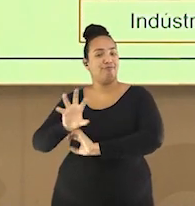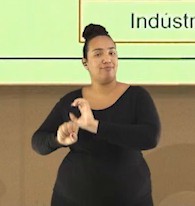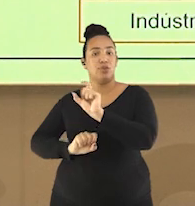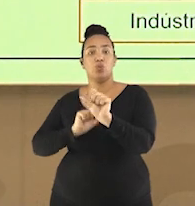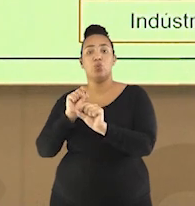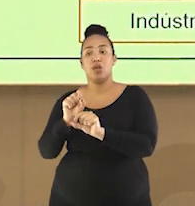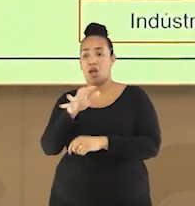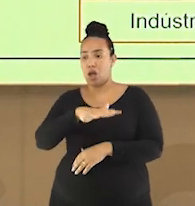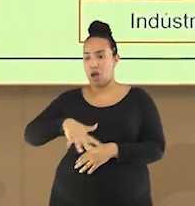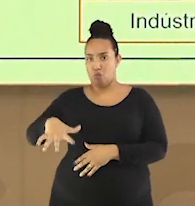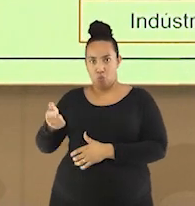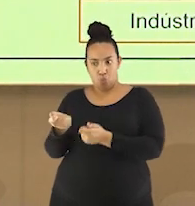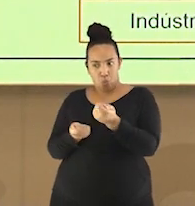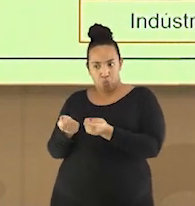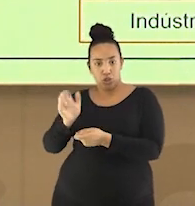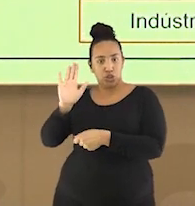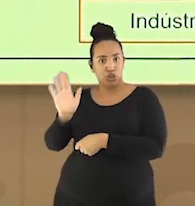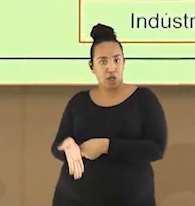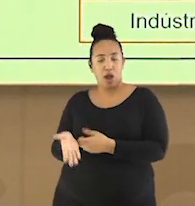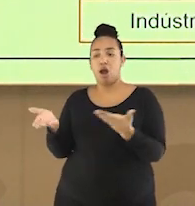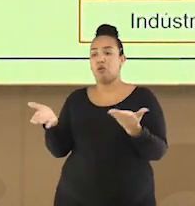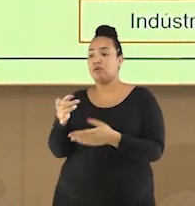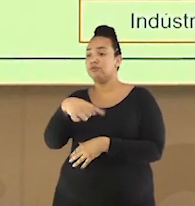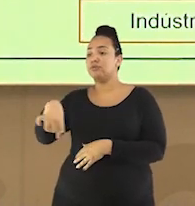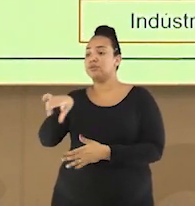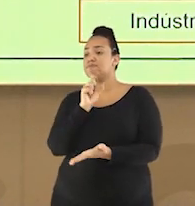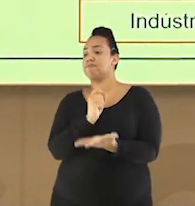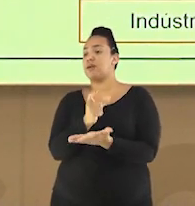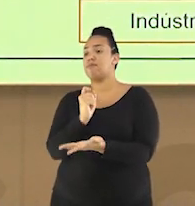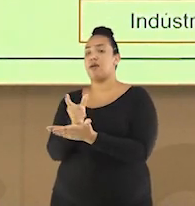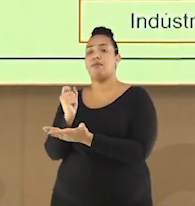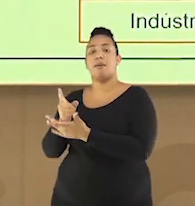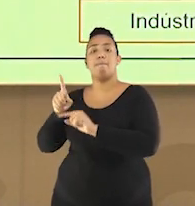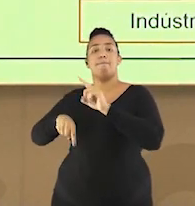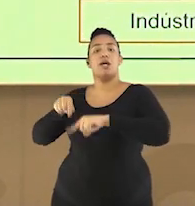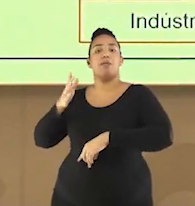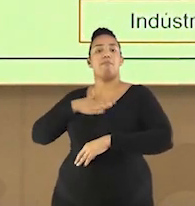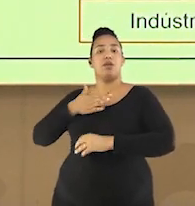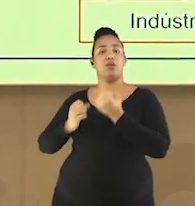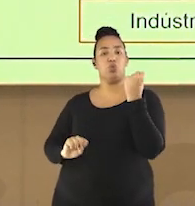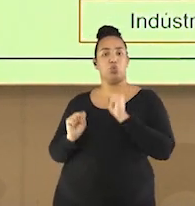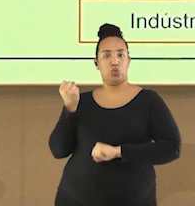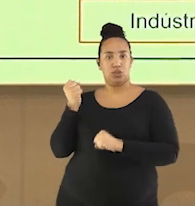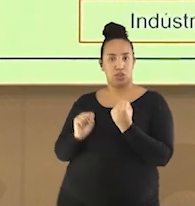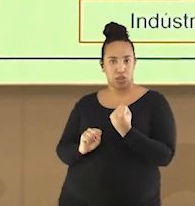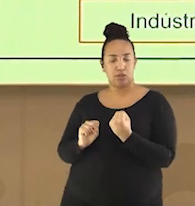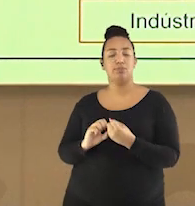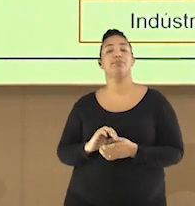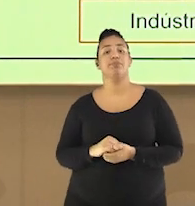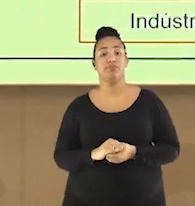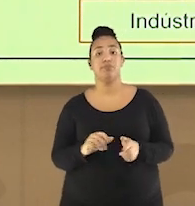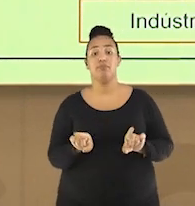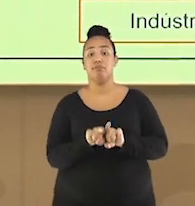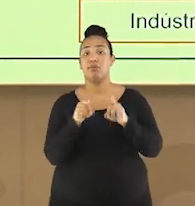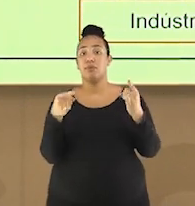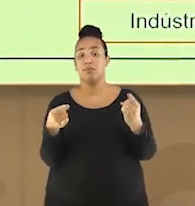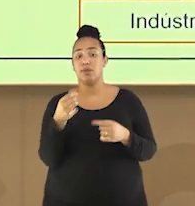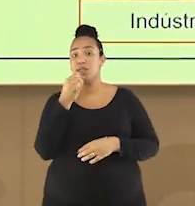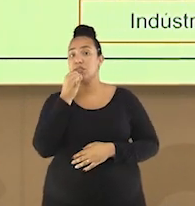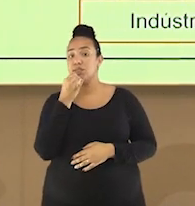das áreas dominadas grandes mercados de consumo de seus bens industrializados e, ao mesmo tempo, polos de